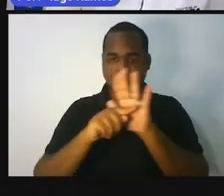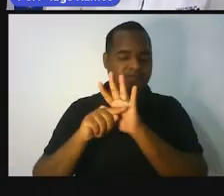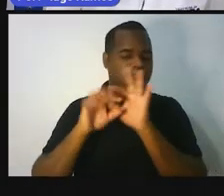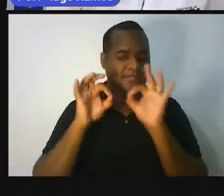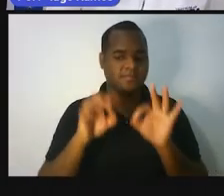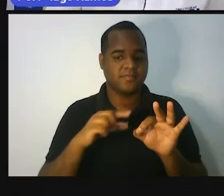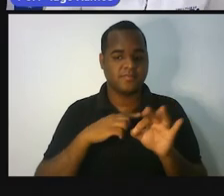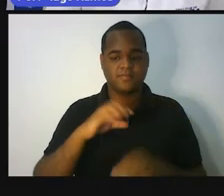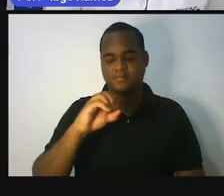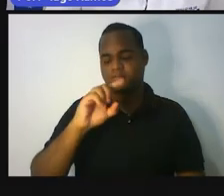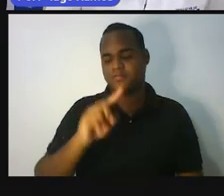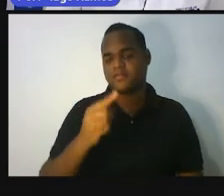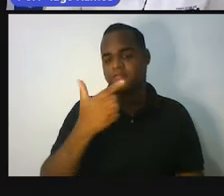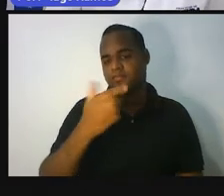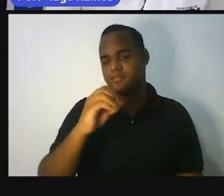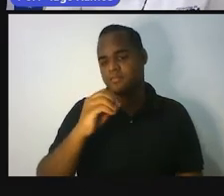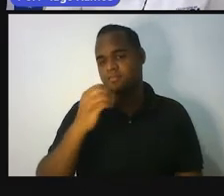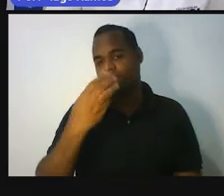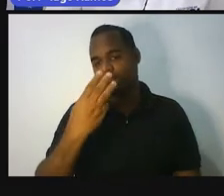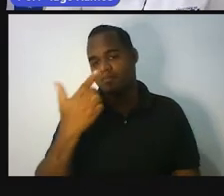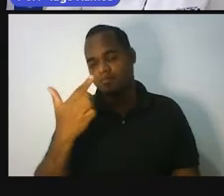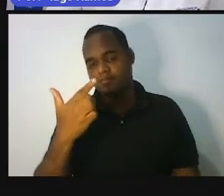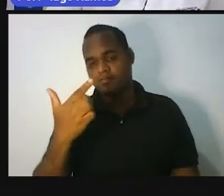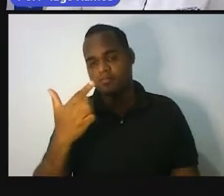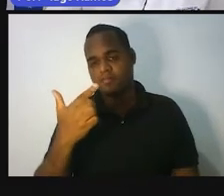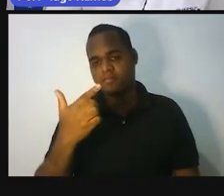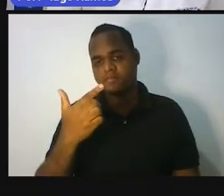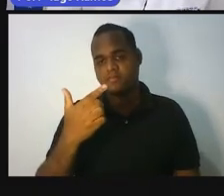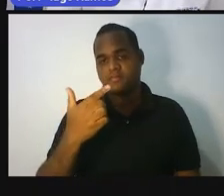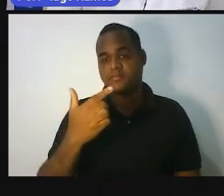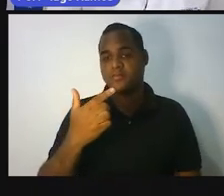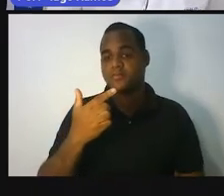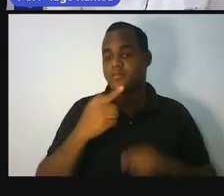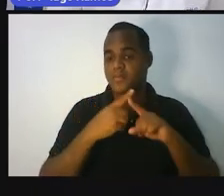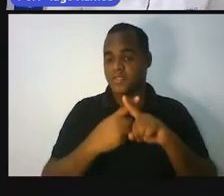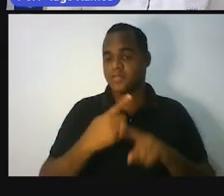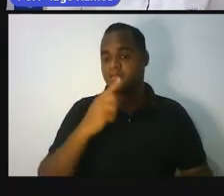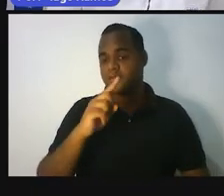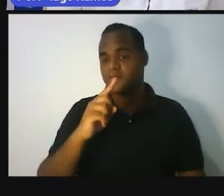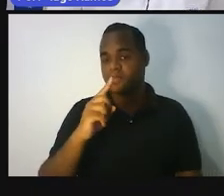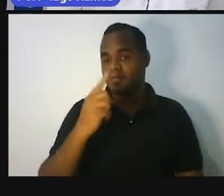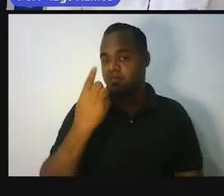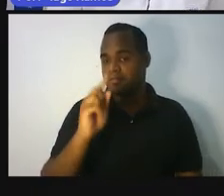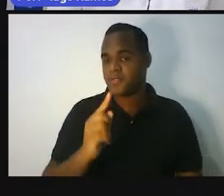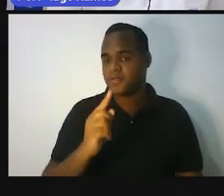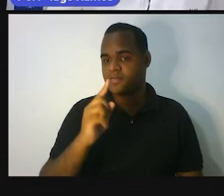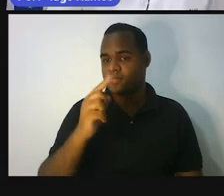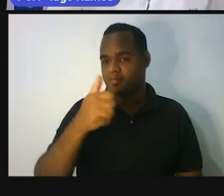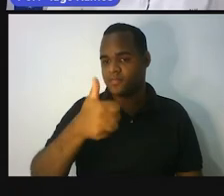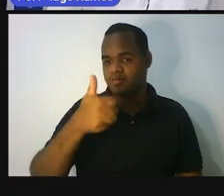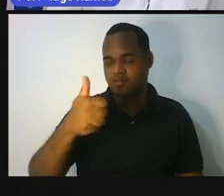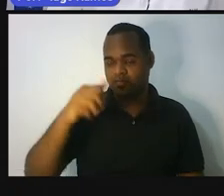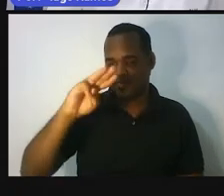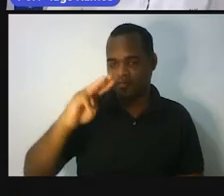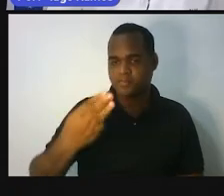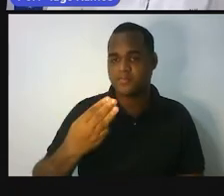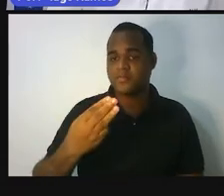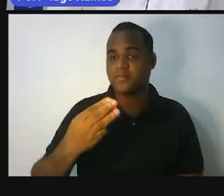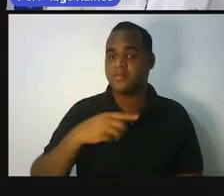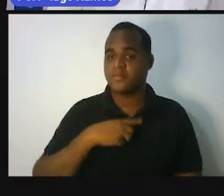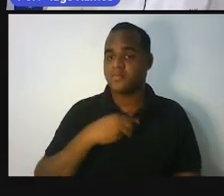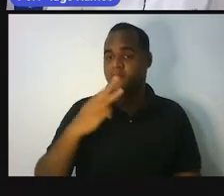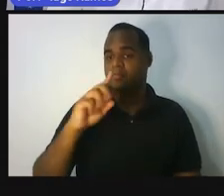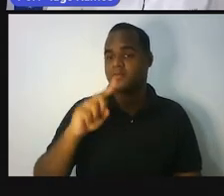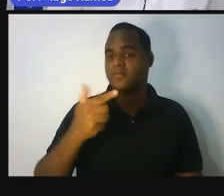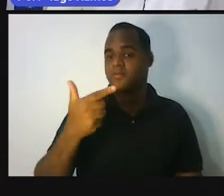,032 e multiplicar por 1111. Tá? Aqui apareceu 3,2, mas